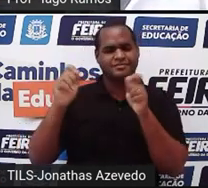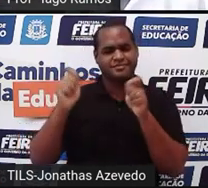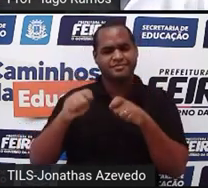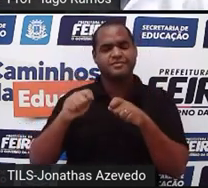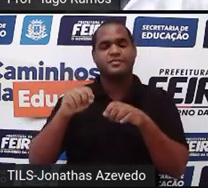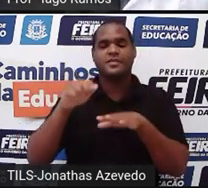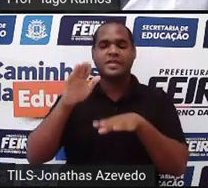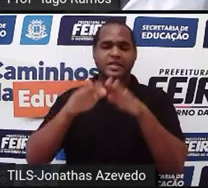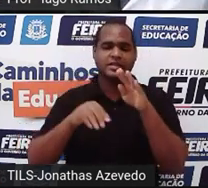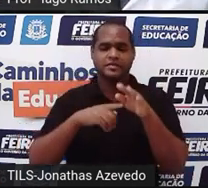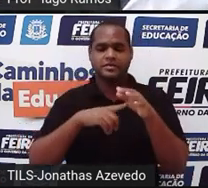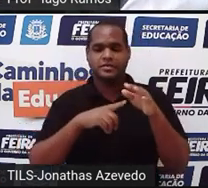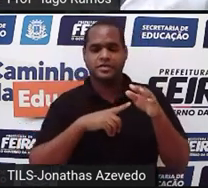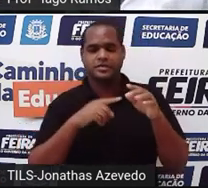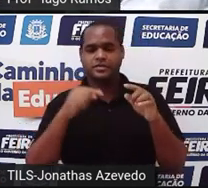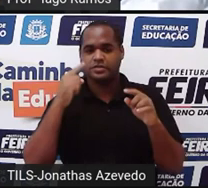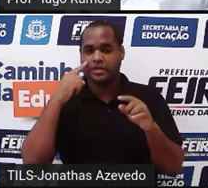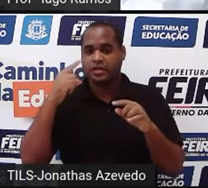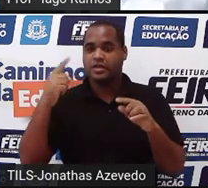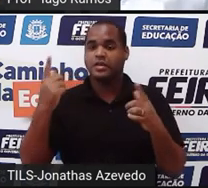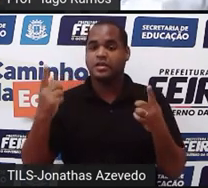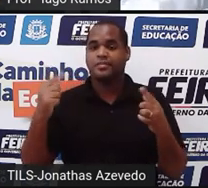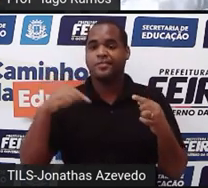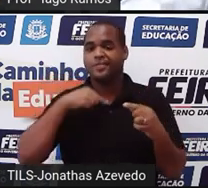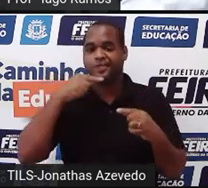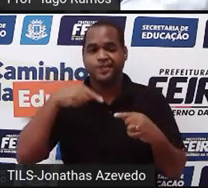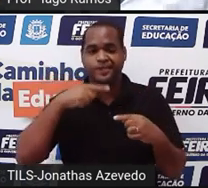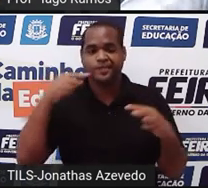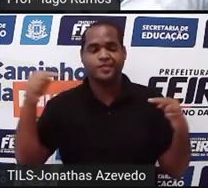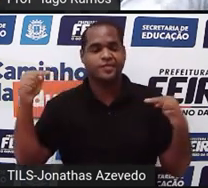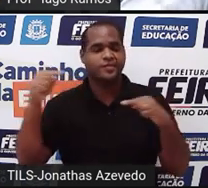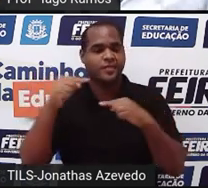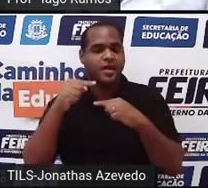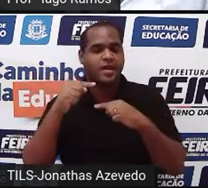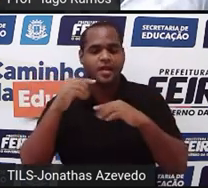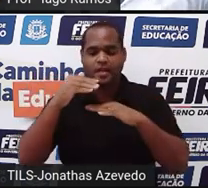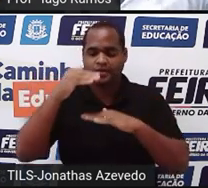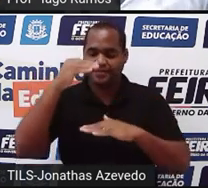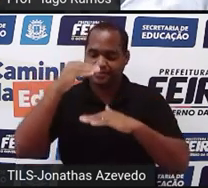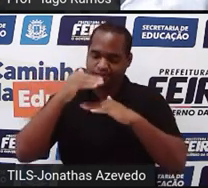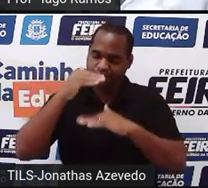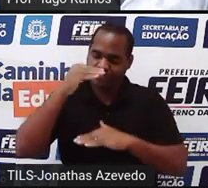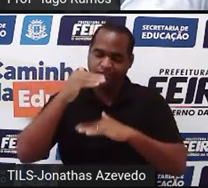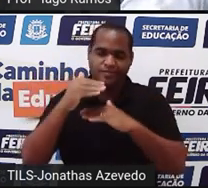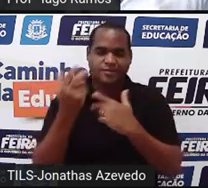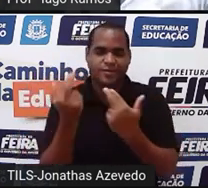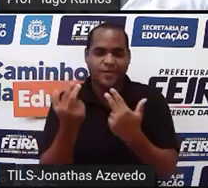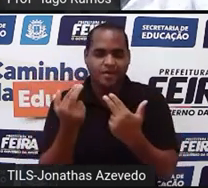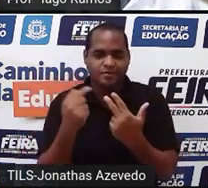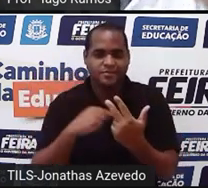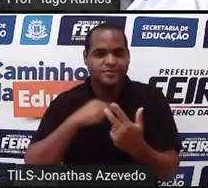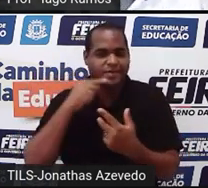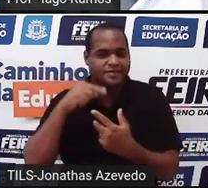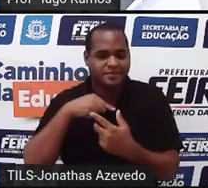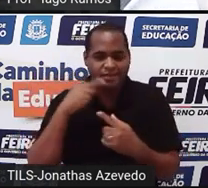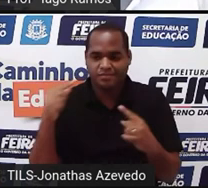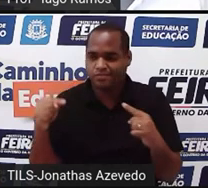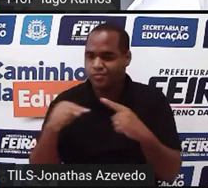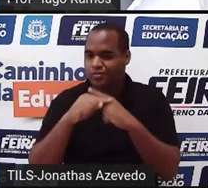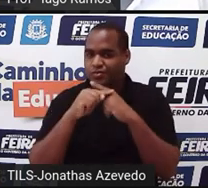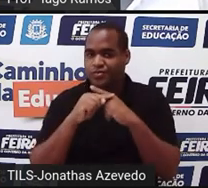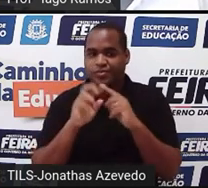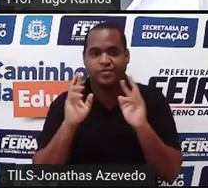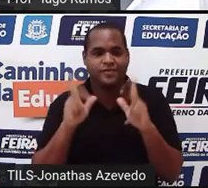as retas são paralelas, as retas paralelas são justamente essas duas que nunca vão se tocar,